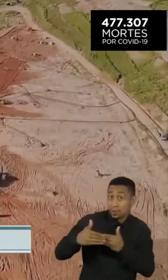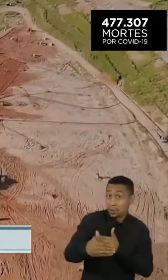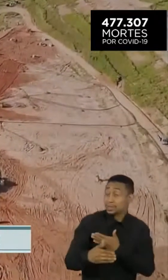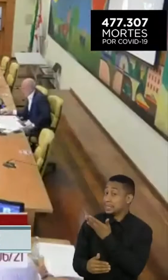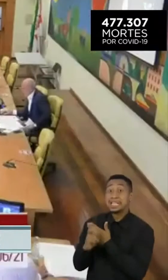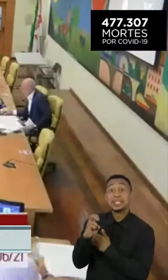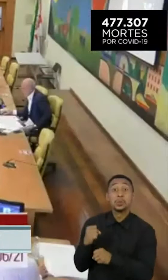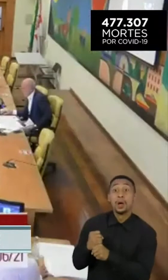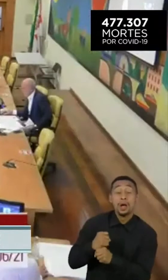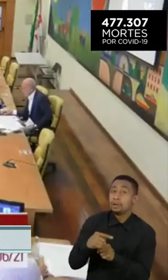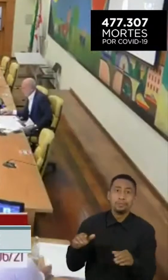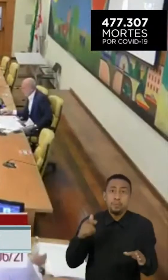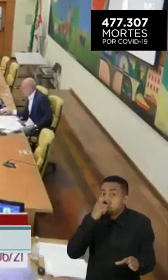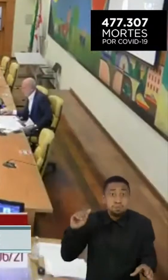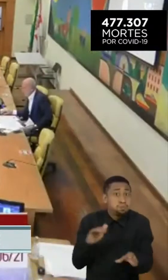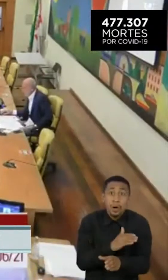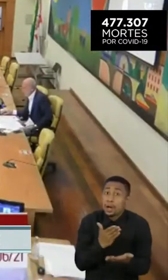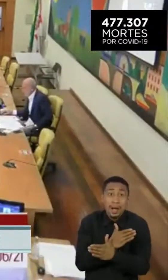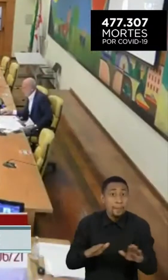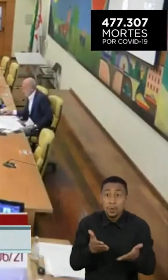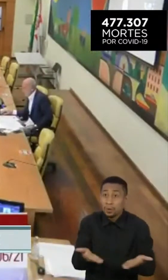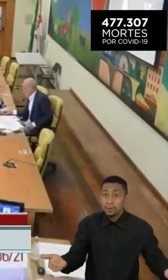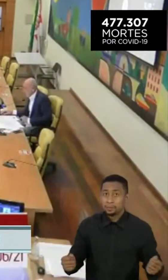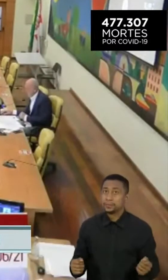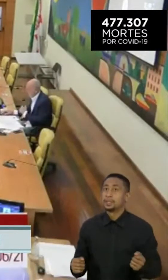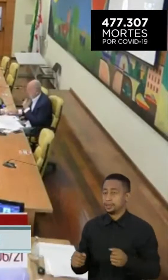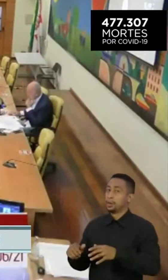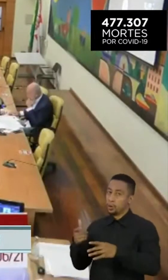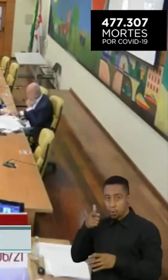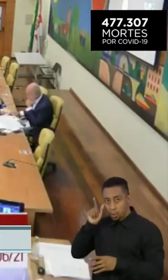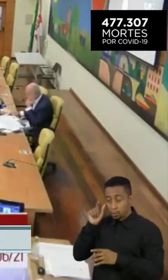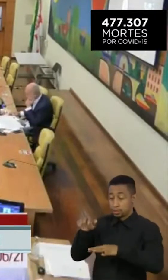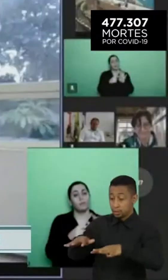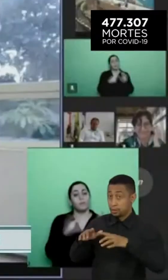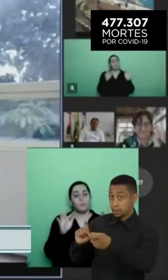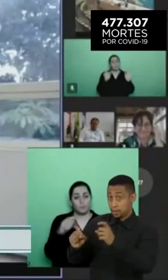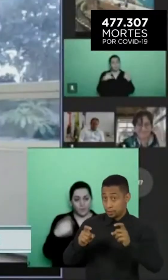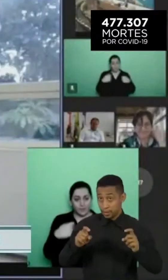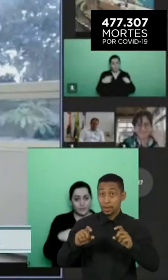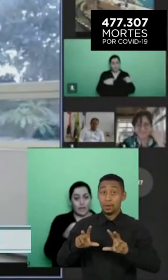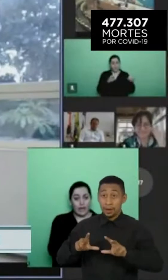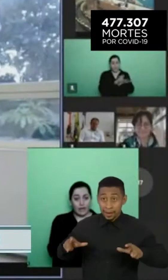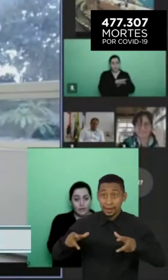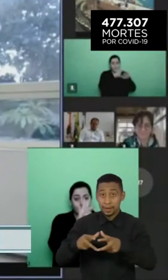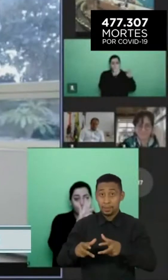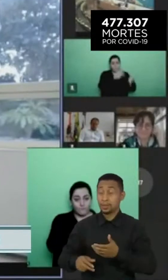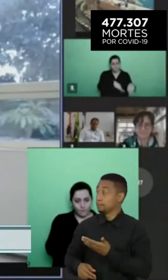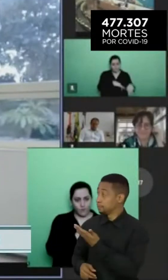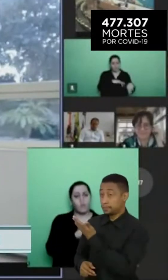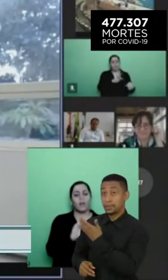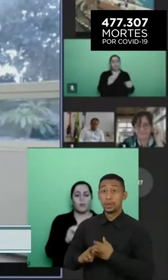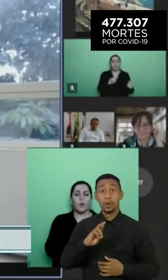cinco anos. Na audiência pública da Comissão de Meio Ambiente, realizada ontem na Câmara Municipal, o presidente da ANLURB,